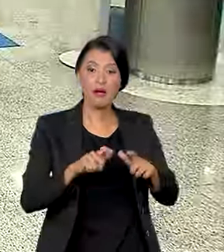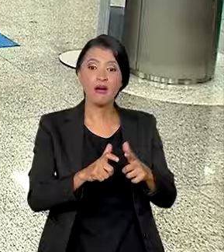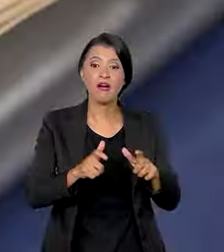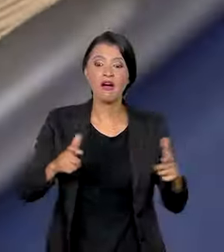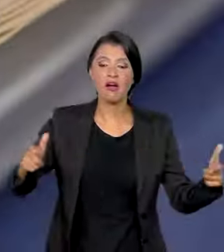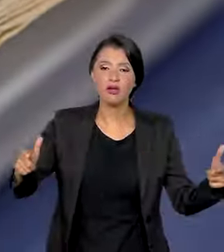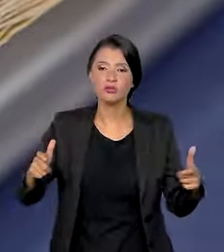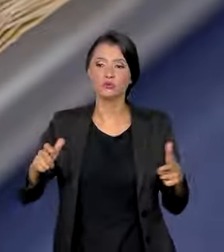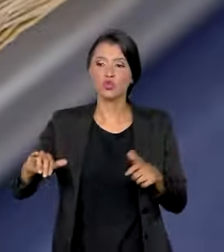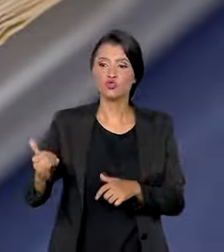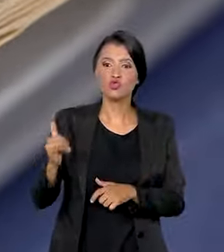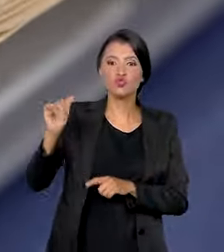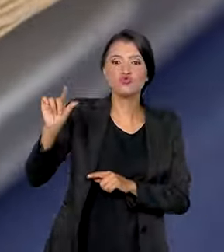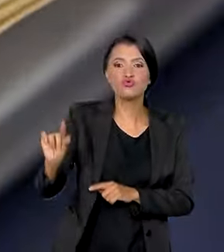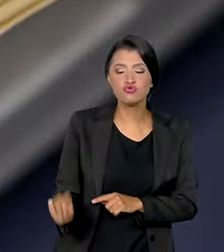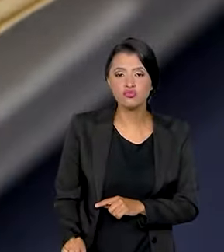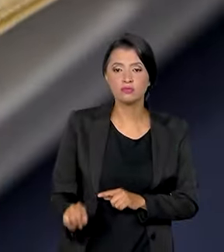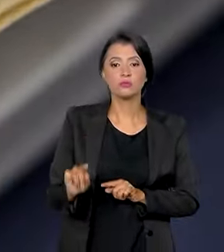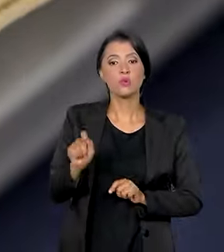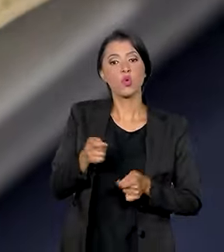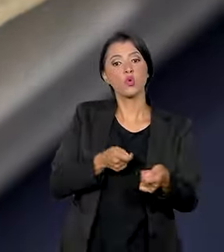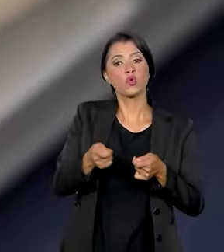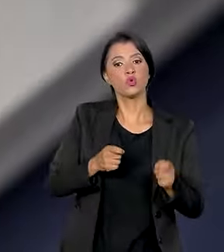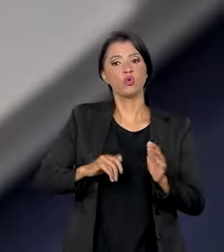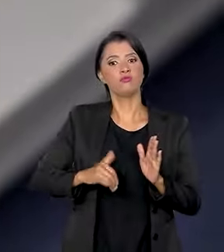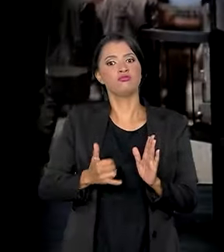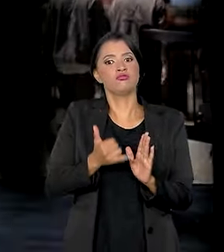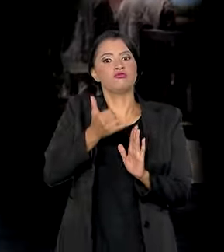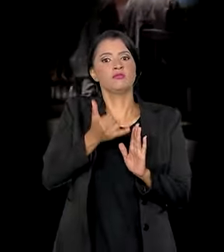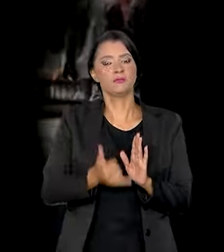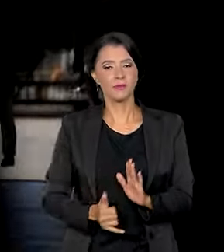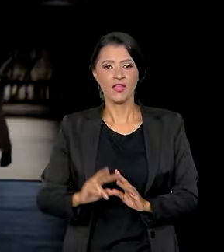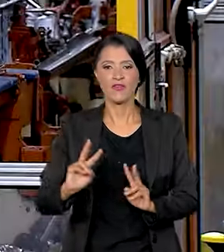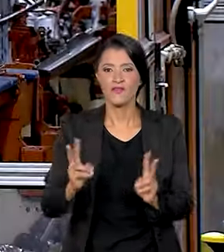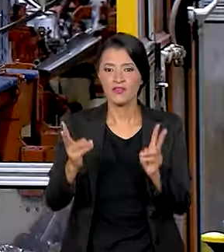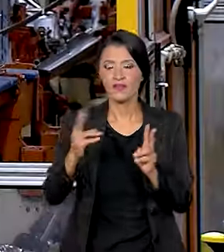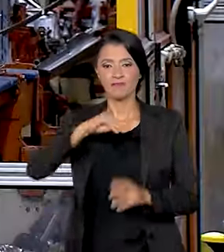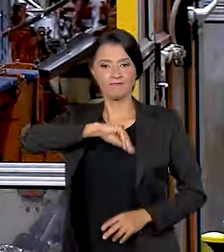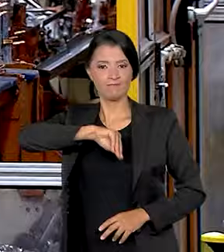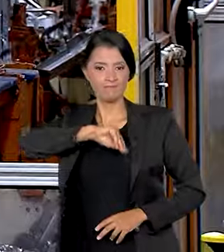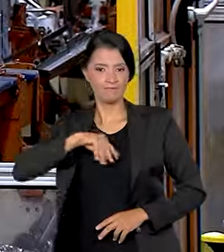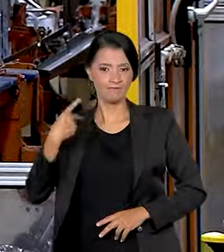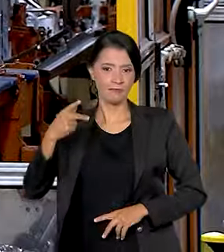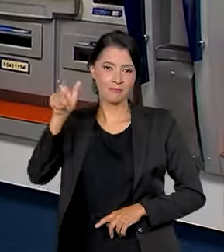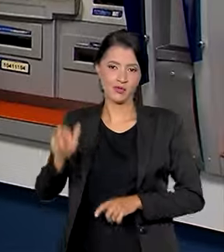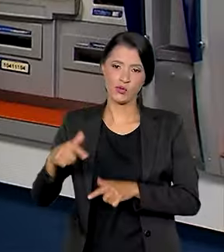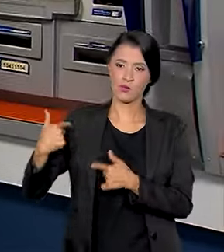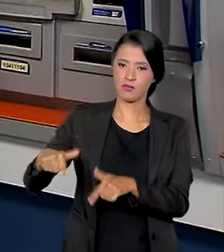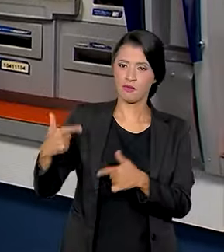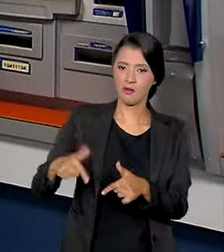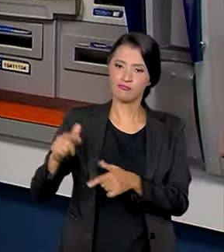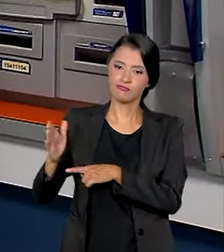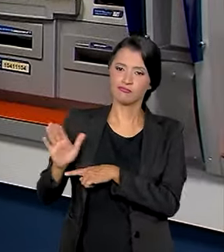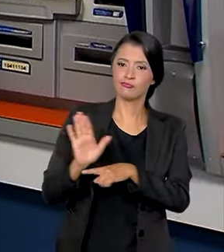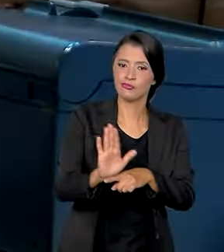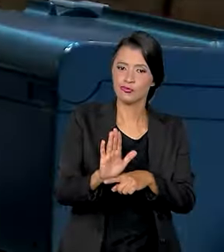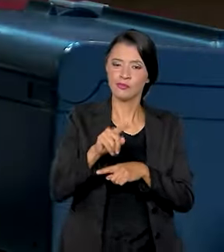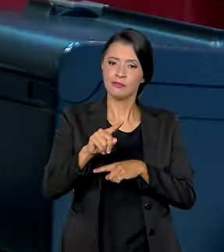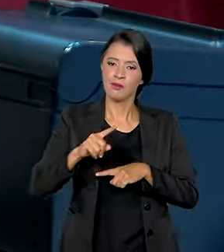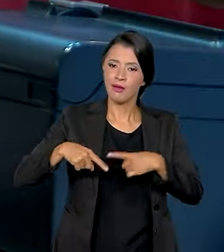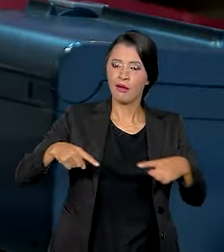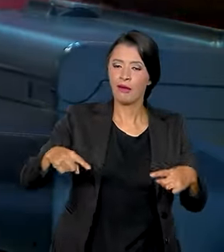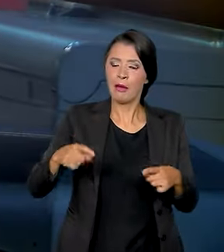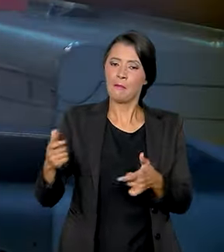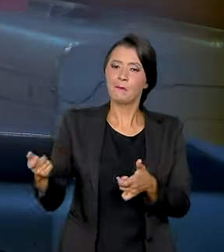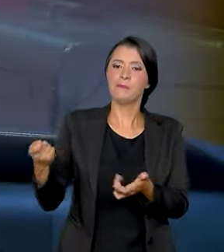empregos, queda nos juros, controle da inflação, valorização do salário do trabalhador. E uma ajudinha para